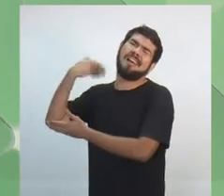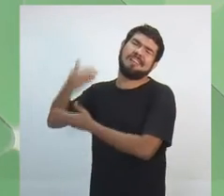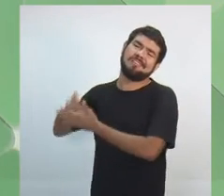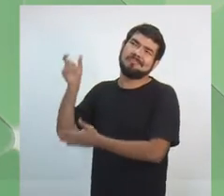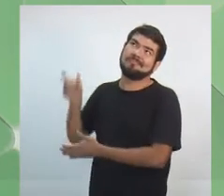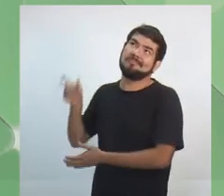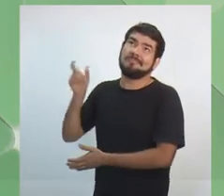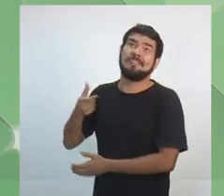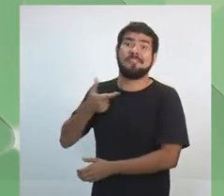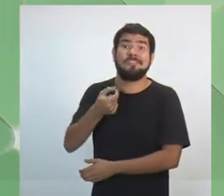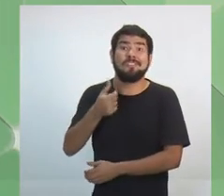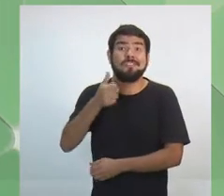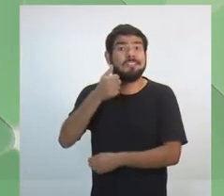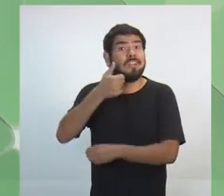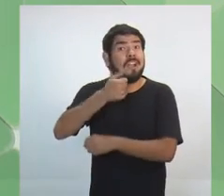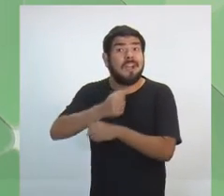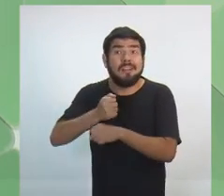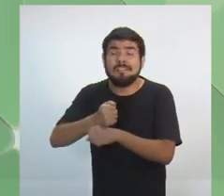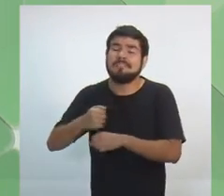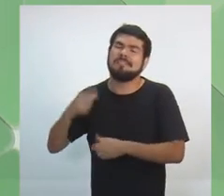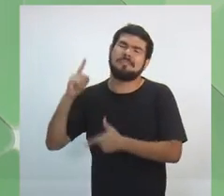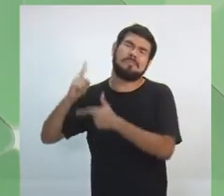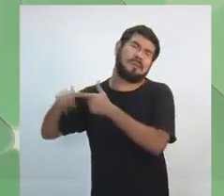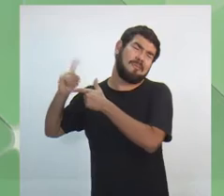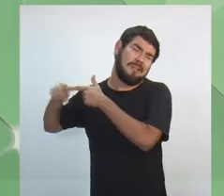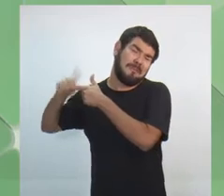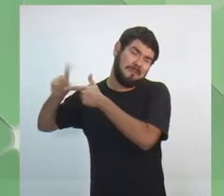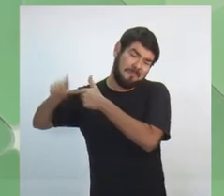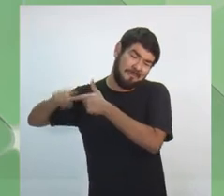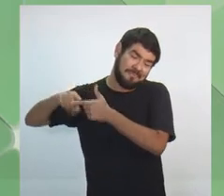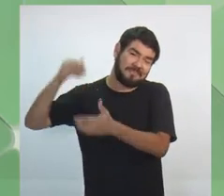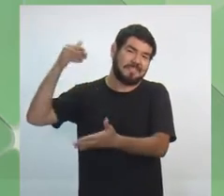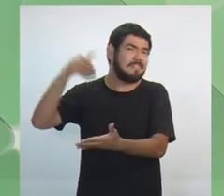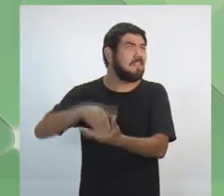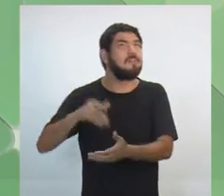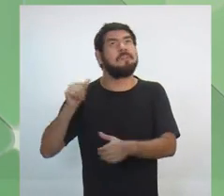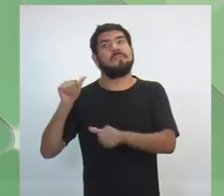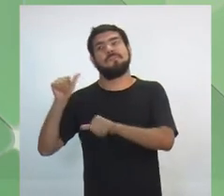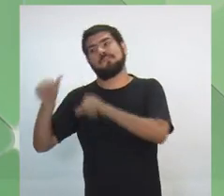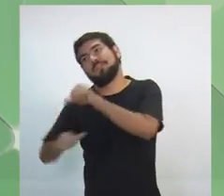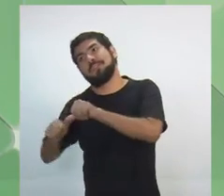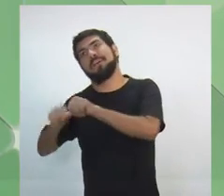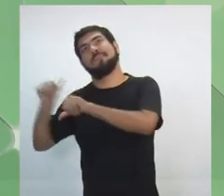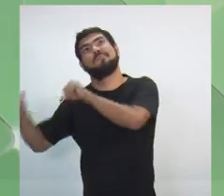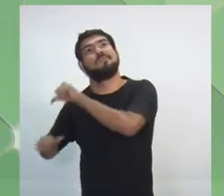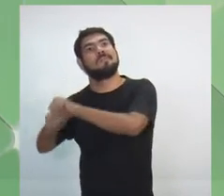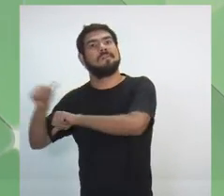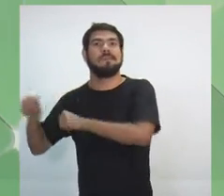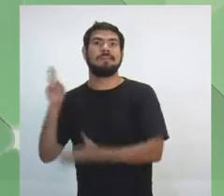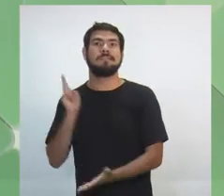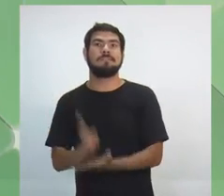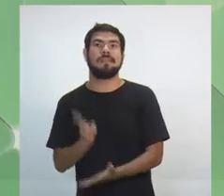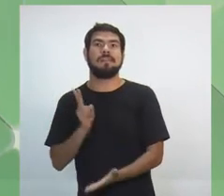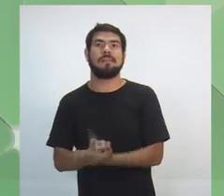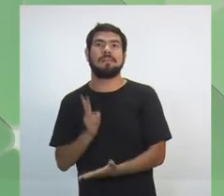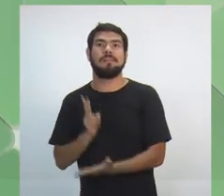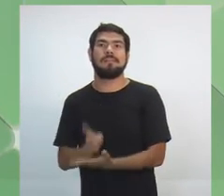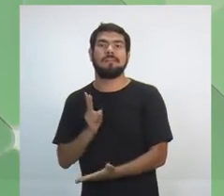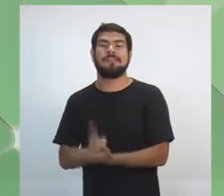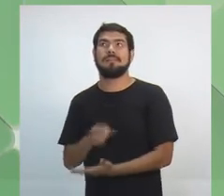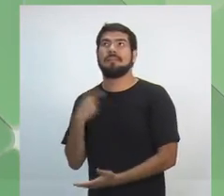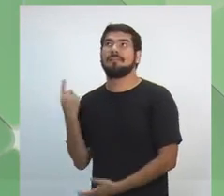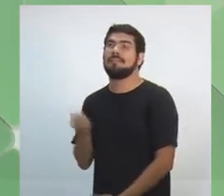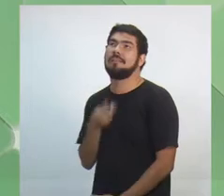20 anos, são responsáveis pelos caos, estão numa roda, sai um, entra outro, sai um, entra outro, e nós continuamos pagando uma conta muito alta.